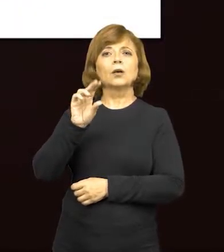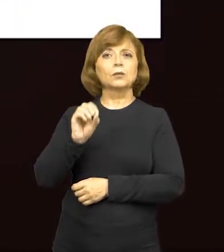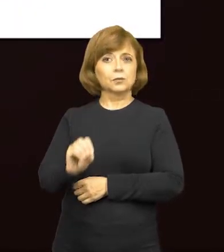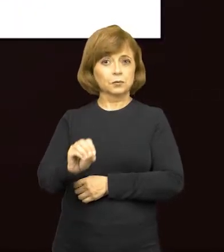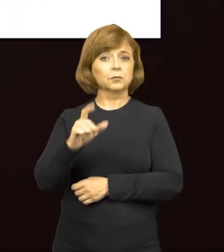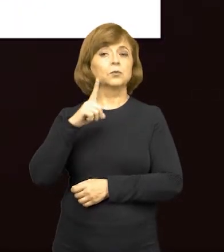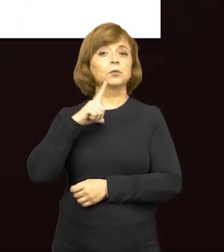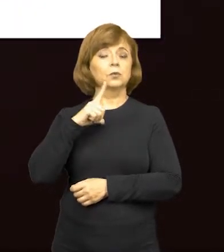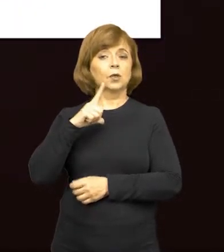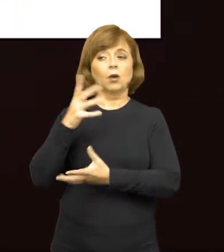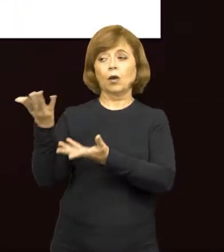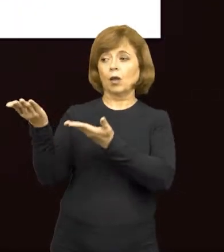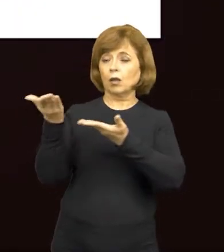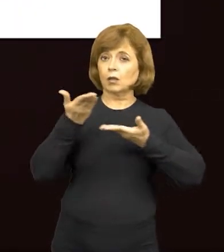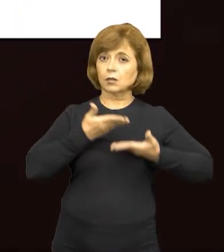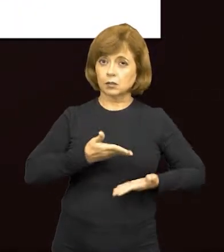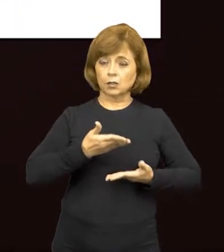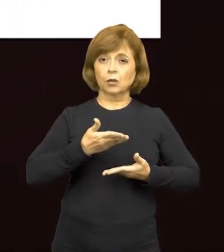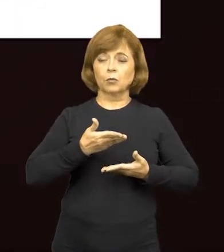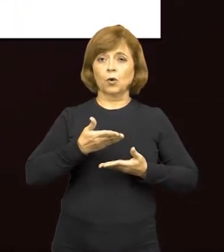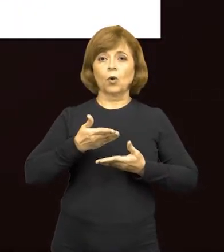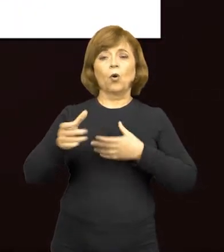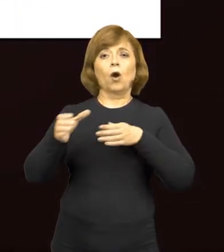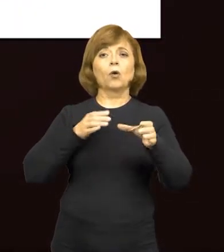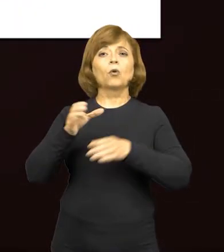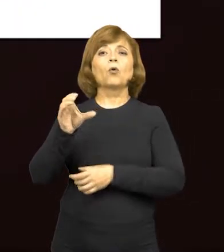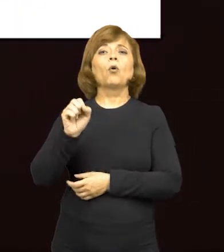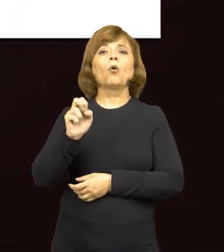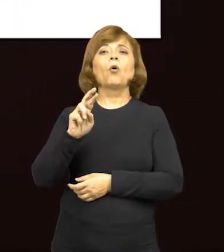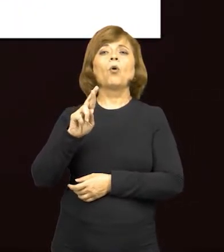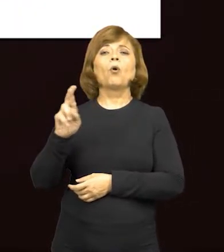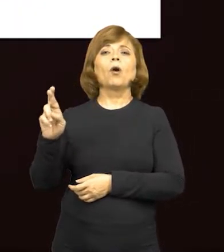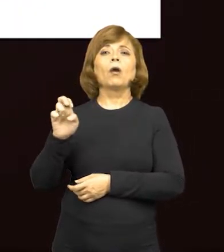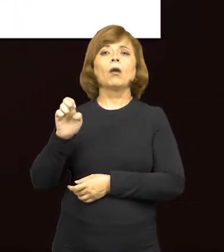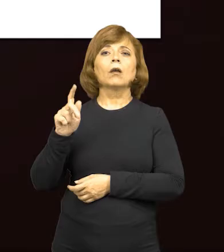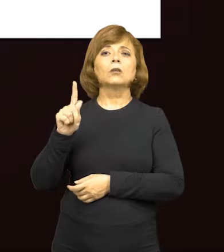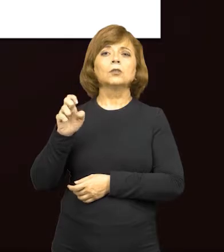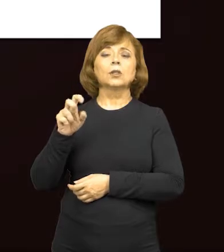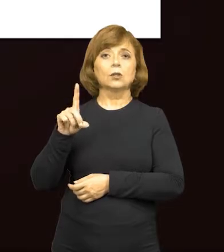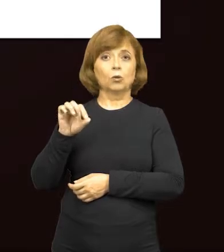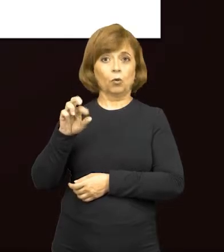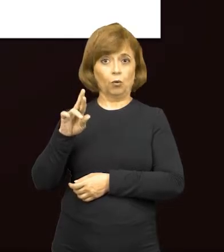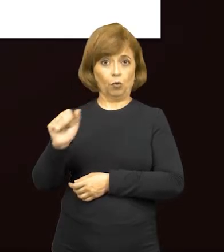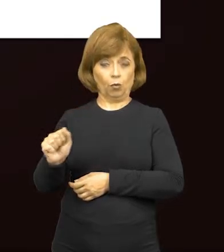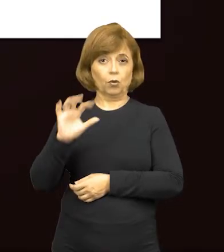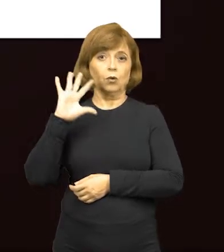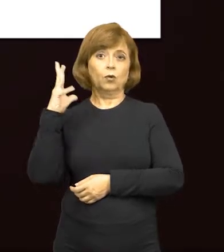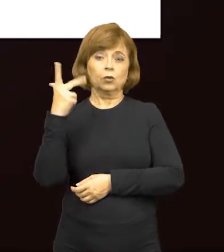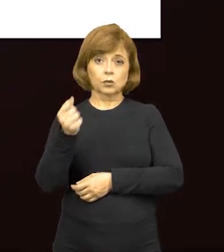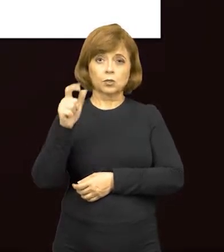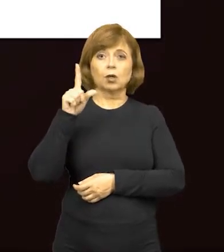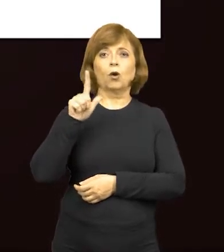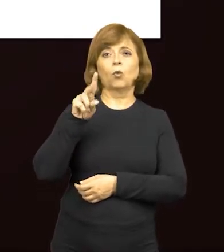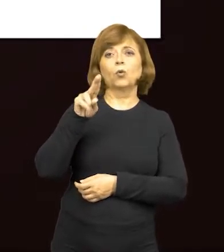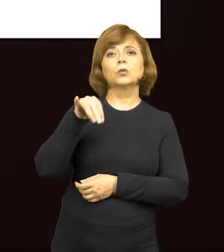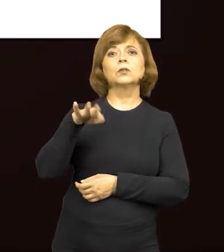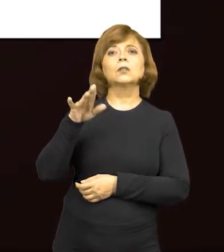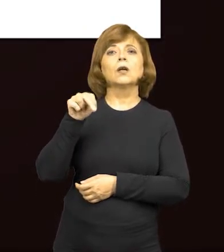recebeu a Corregedora-Geral do MPRJ, a Procuradora de Justiça Luciana Safa Silveira. Em breve,